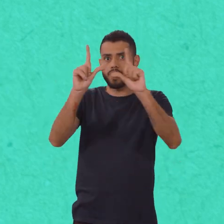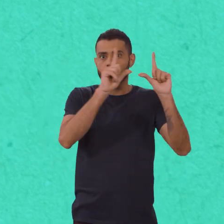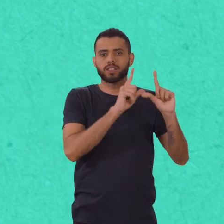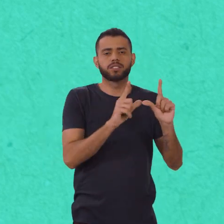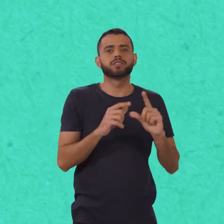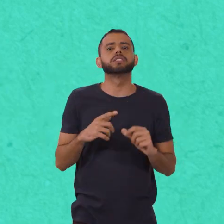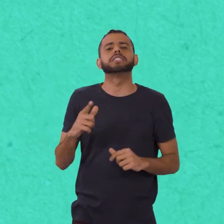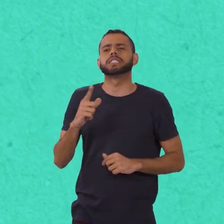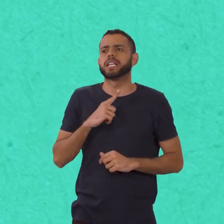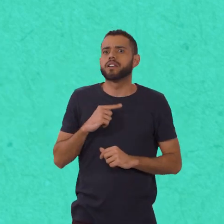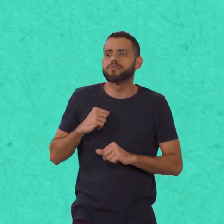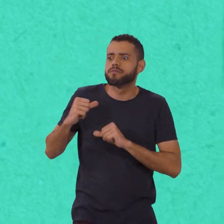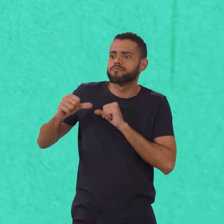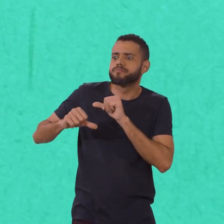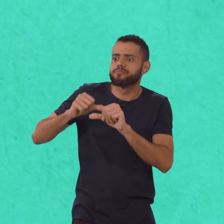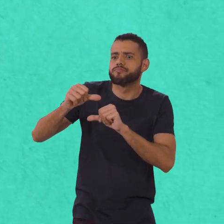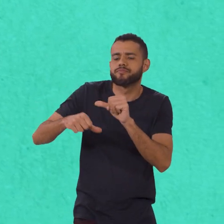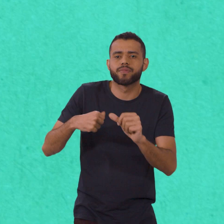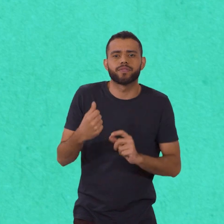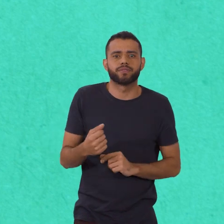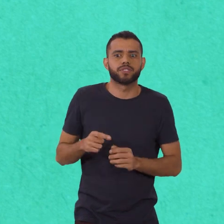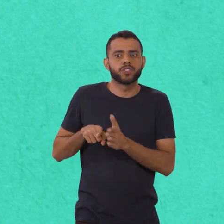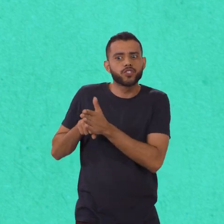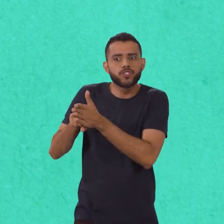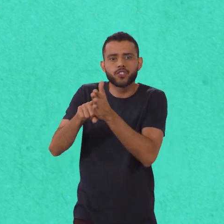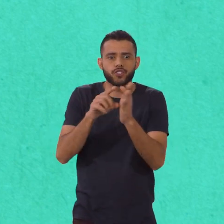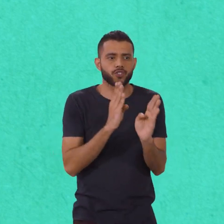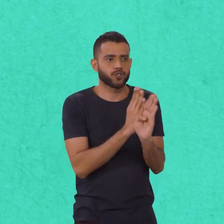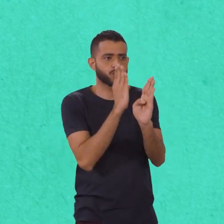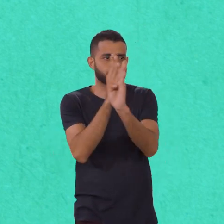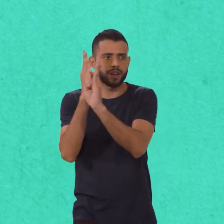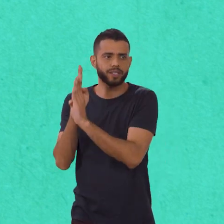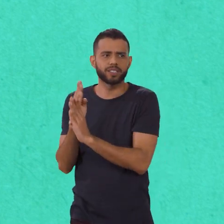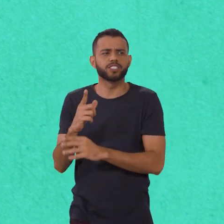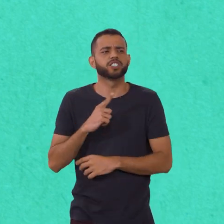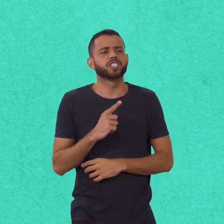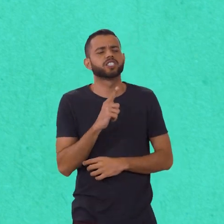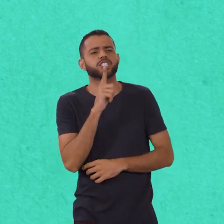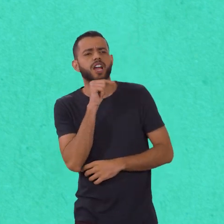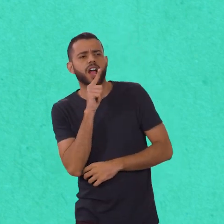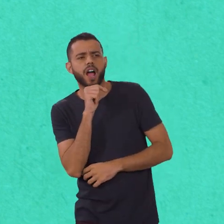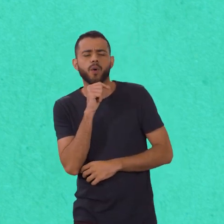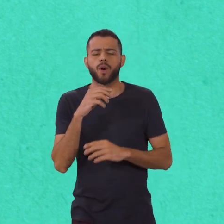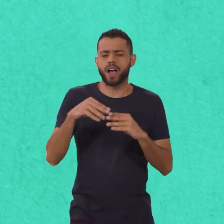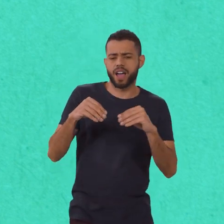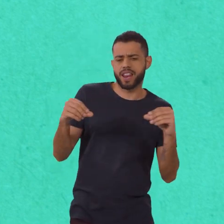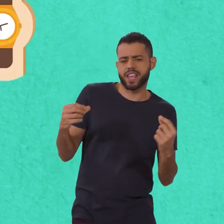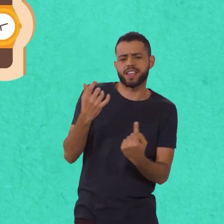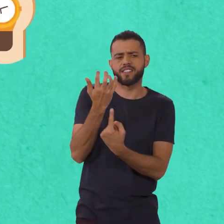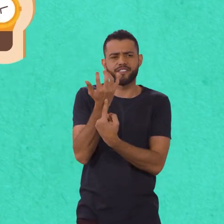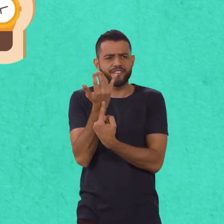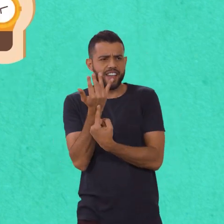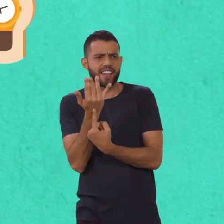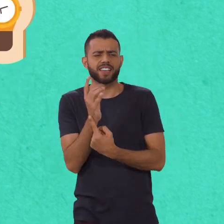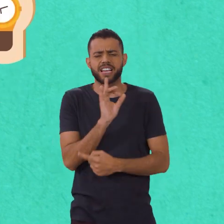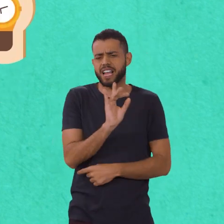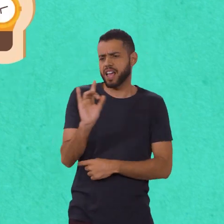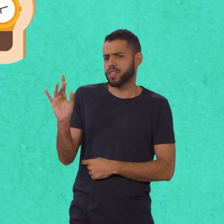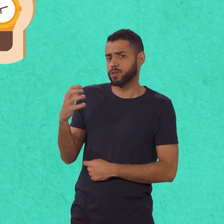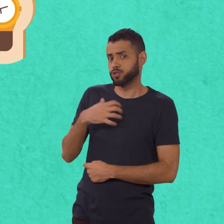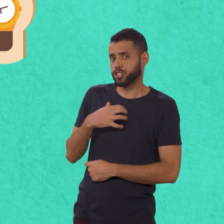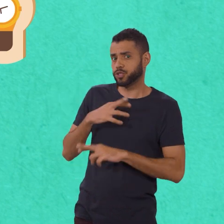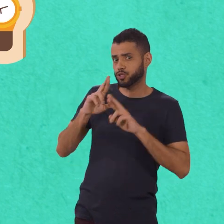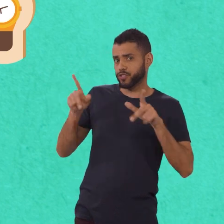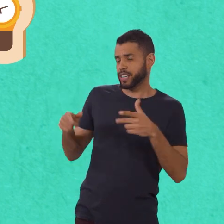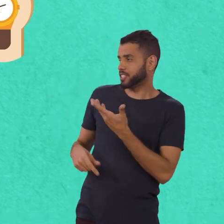muitas descobertas foram feitas! Vieram os relógios de água, de areia, de vela, cada um de um jeito